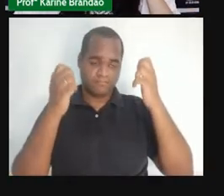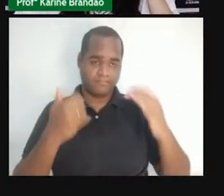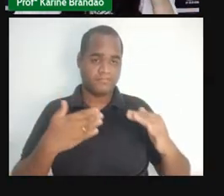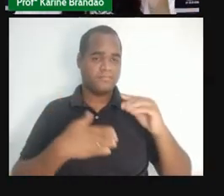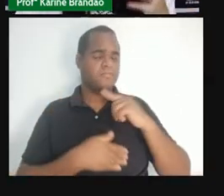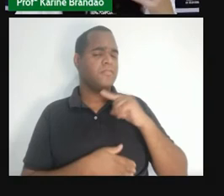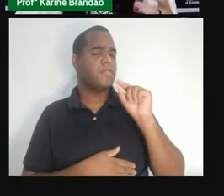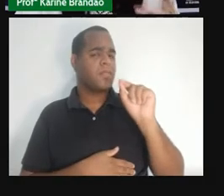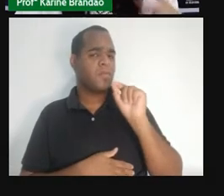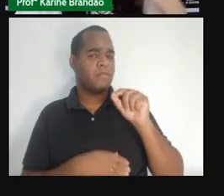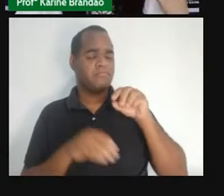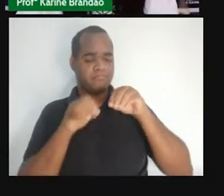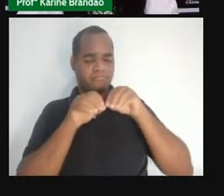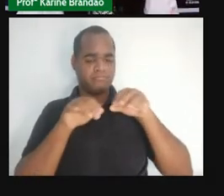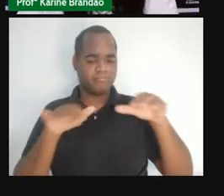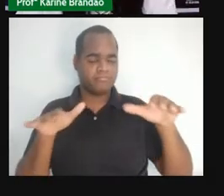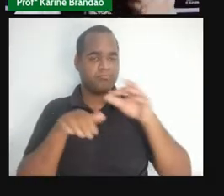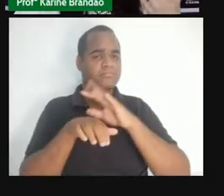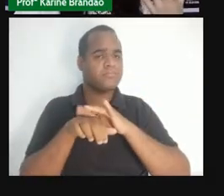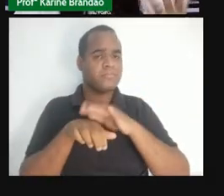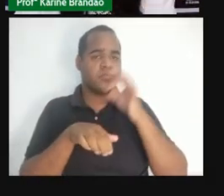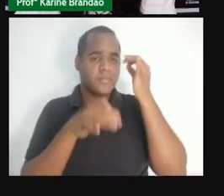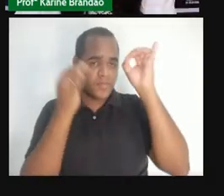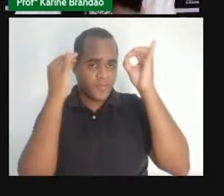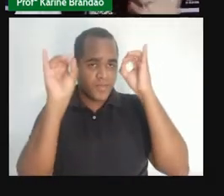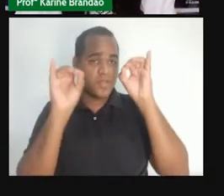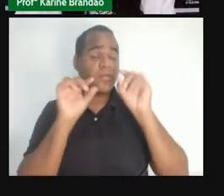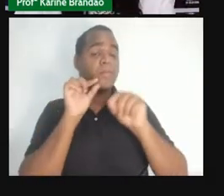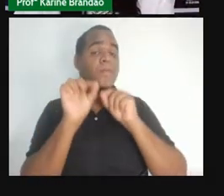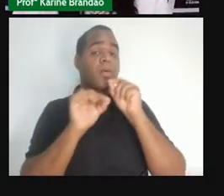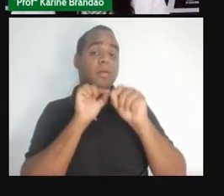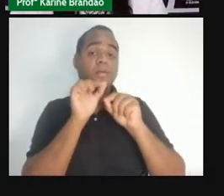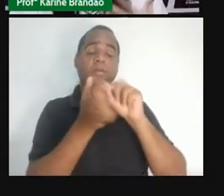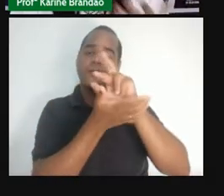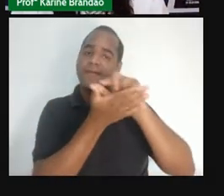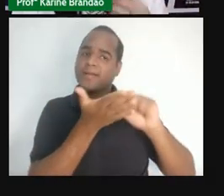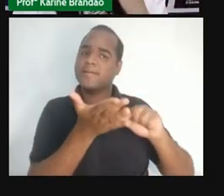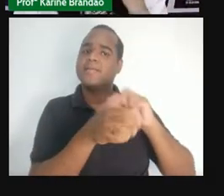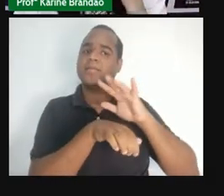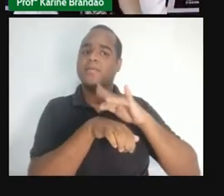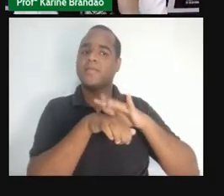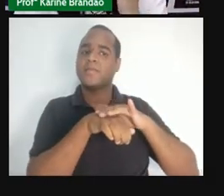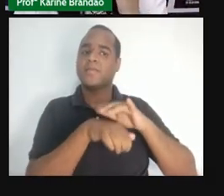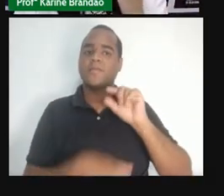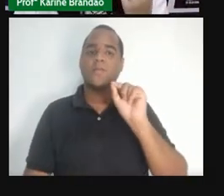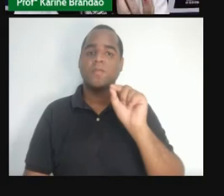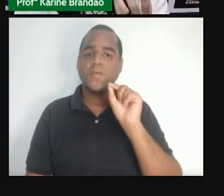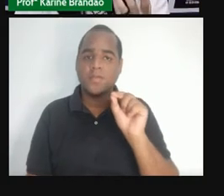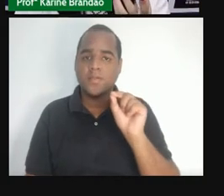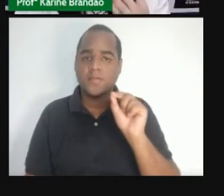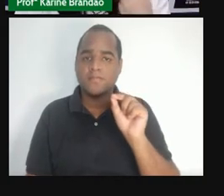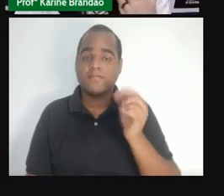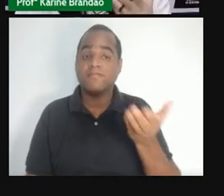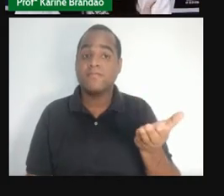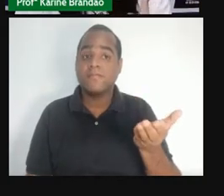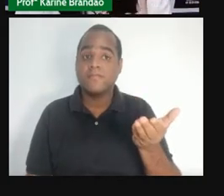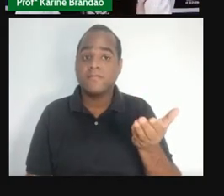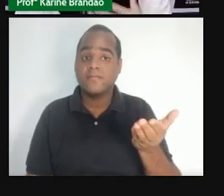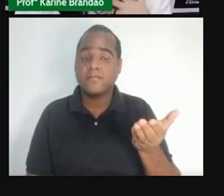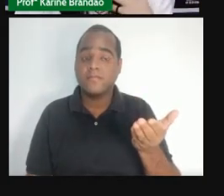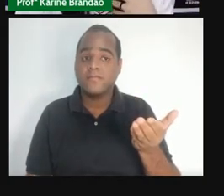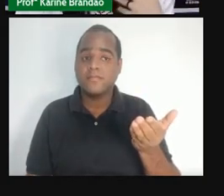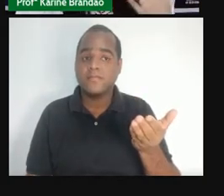A transmissão, o que é evita a transmissão, a contaminação por essa doença, pela